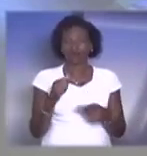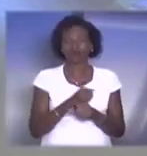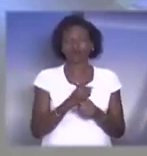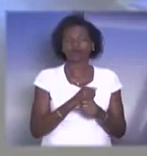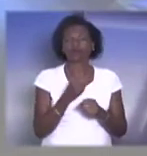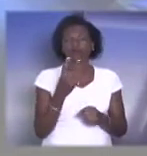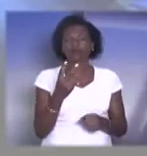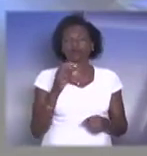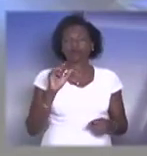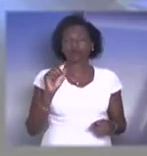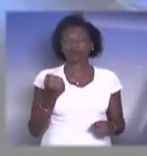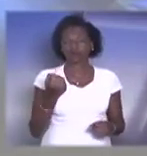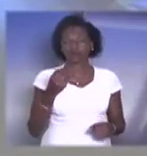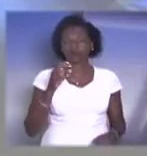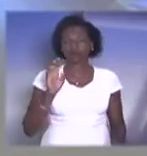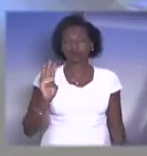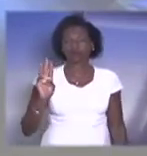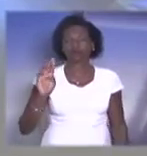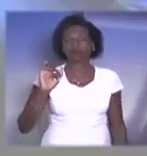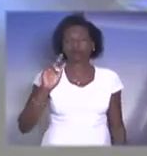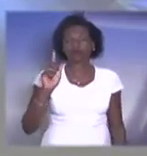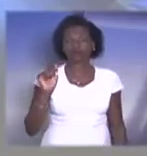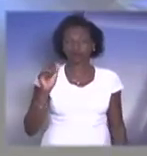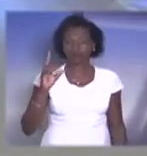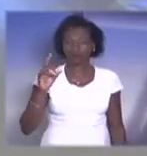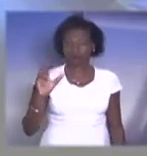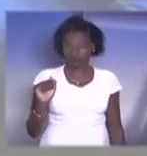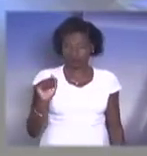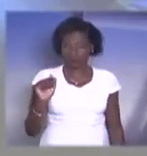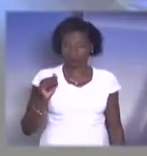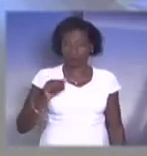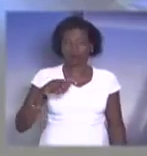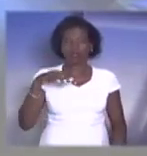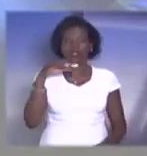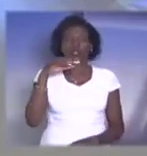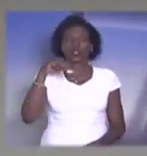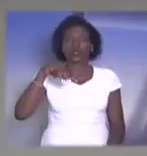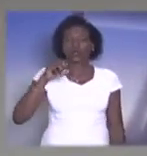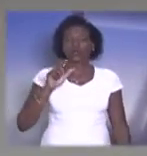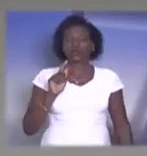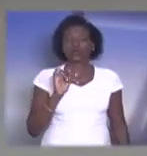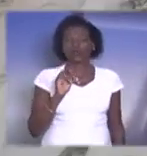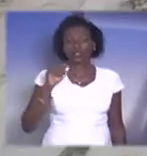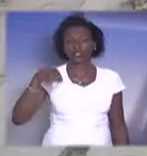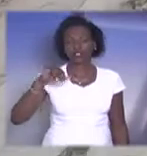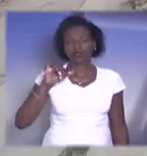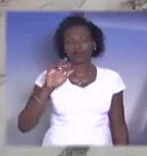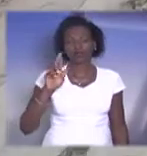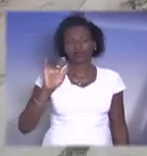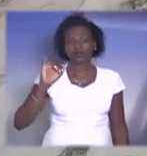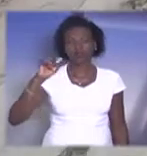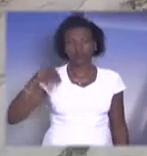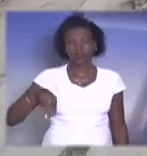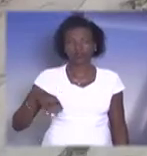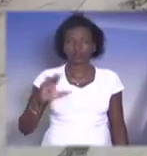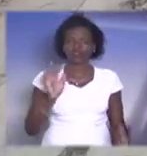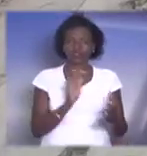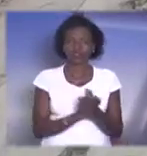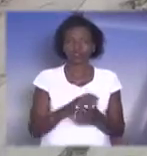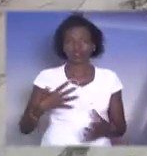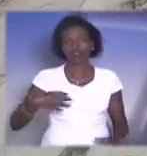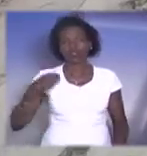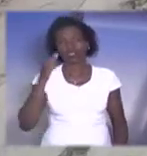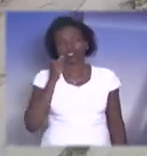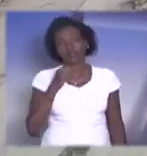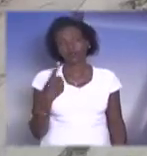anos na Brigada Civil de Mogi Mirim. Era casado e tinha uma filha. Infelizmente, mais um